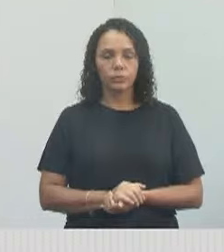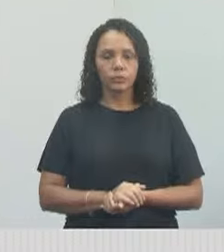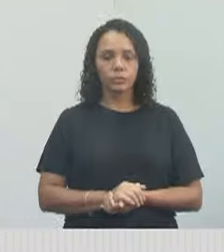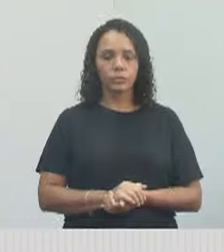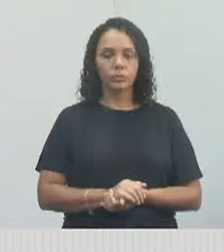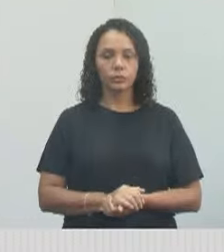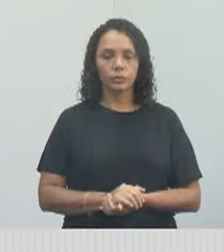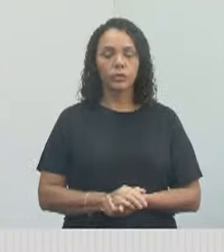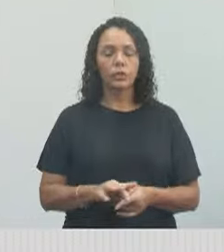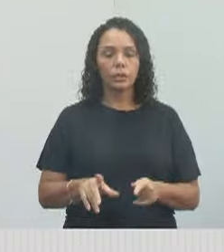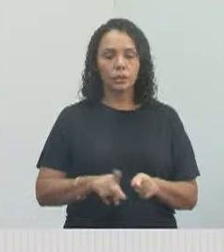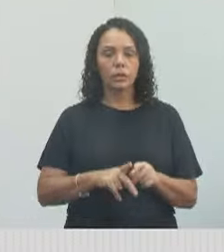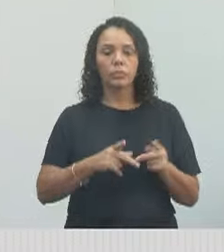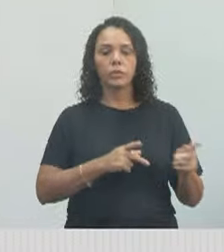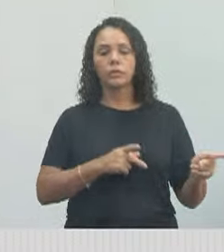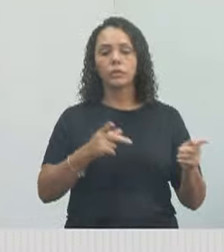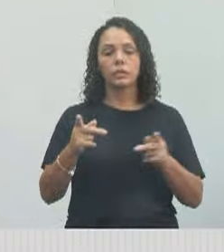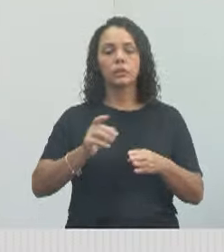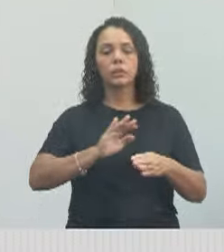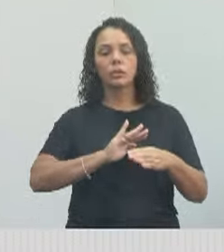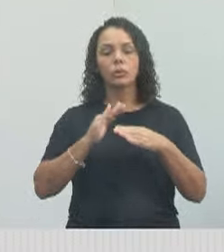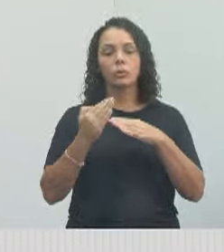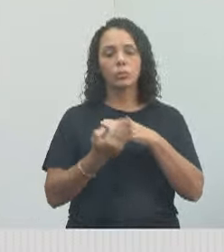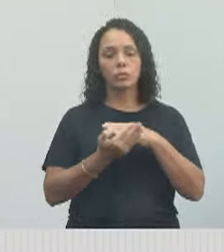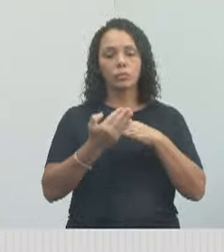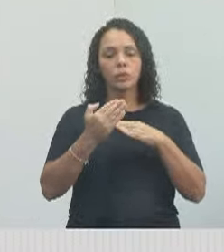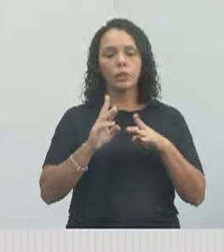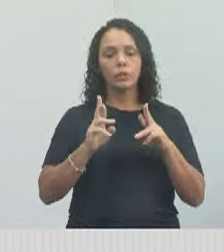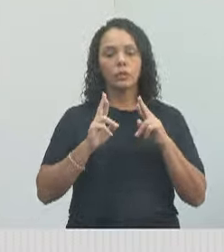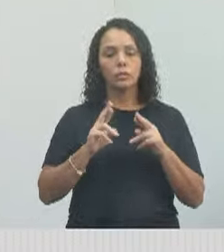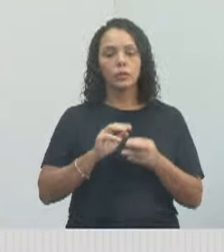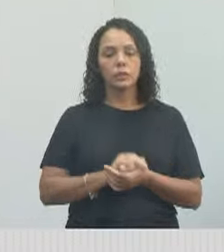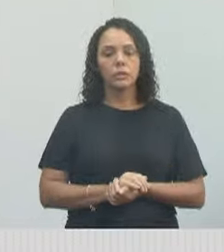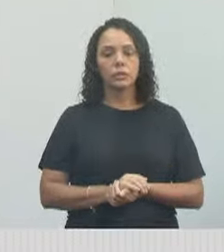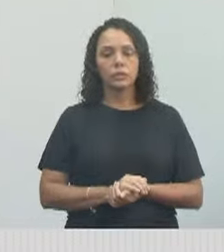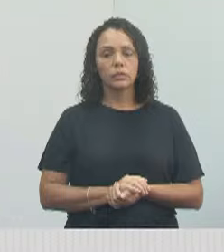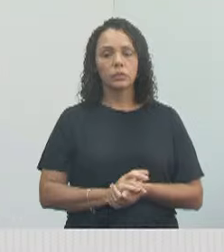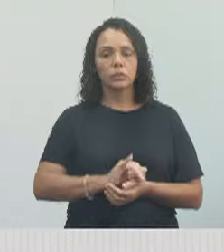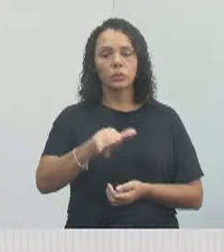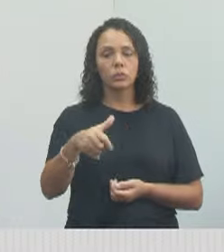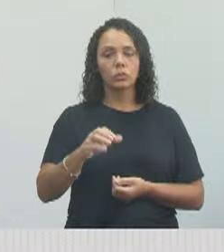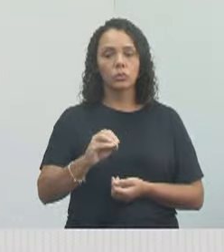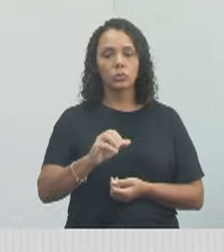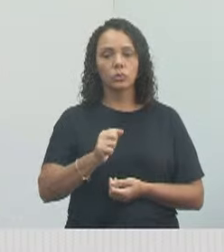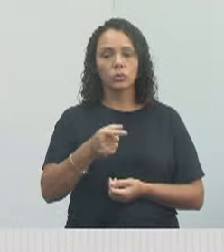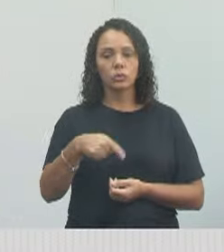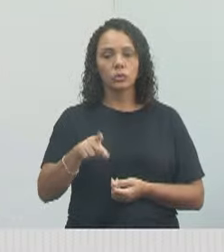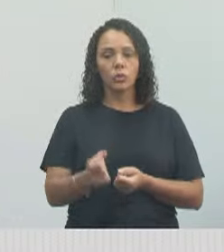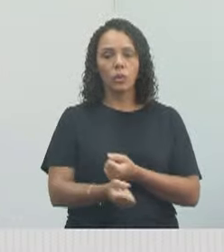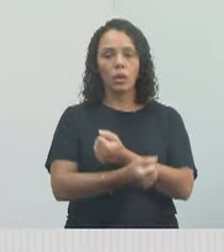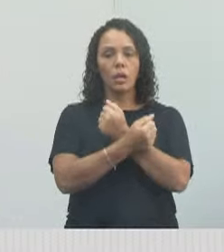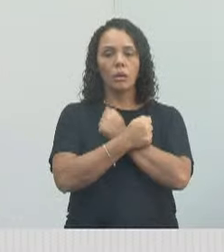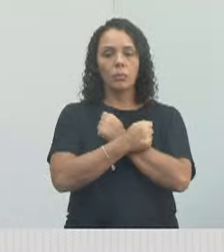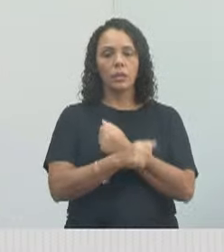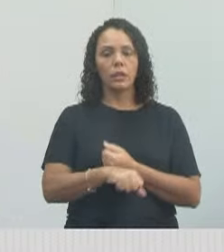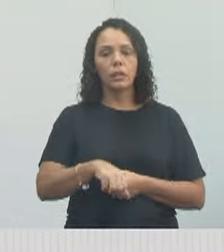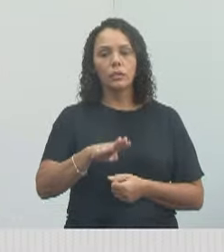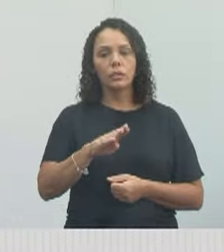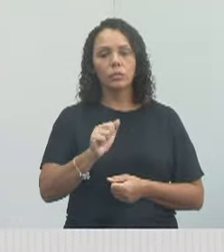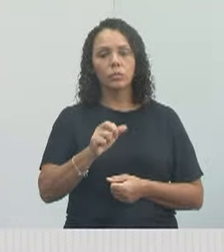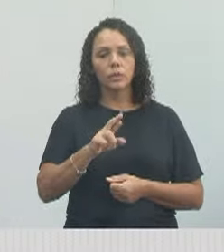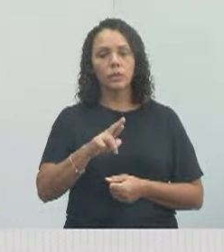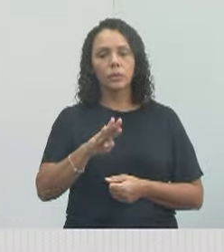Estive ali no Nova Esperança, quero mandar um grande abraço ao Sr. João, ao Barba, e estive ali